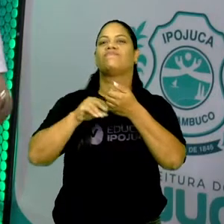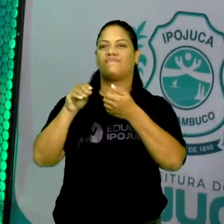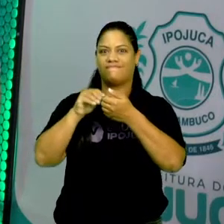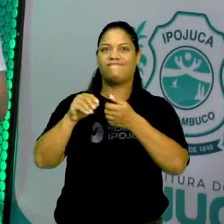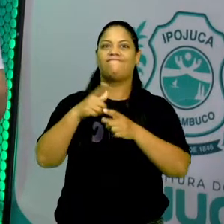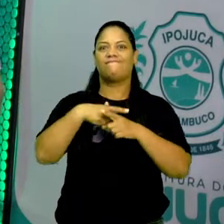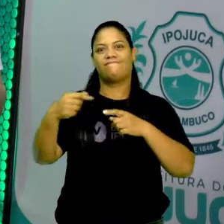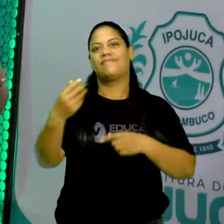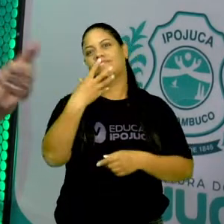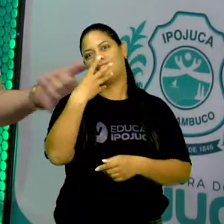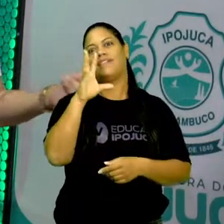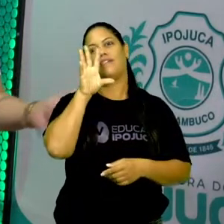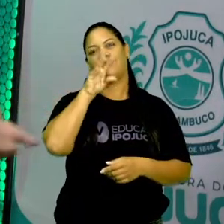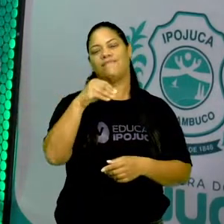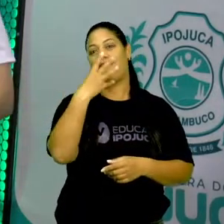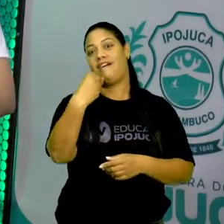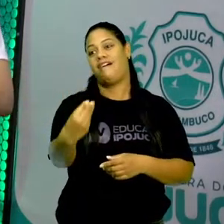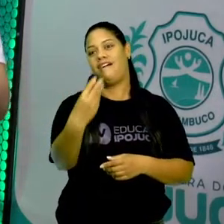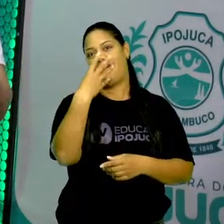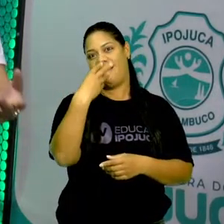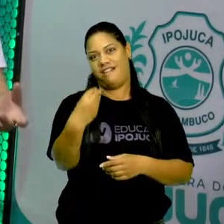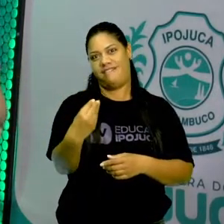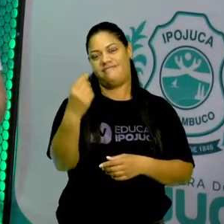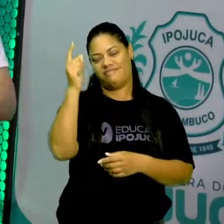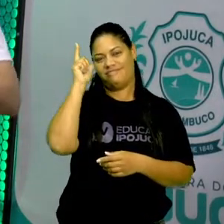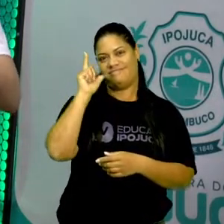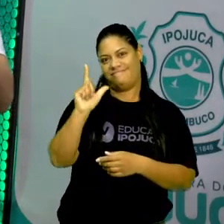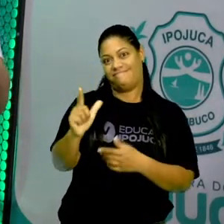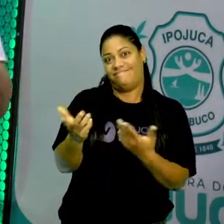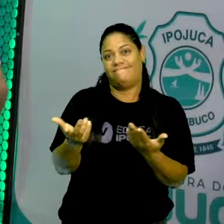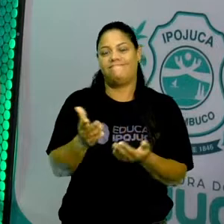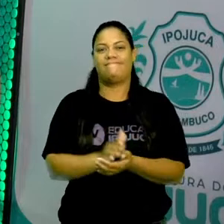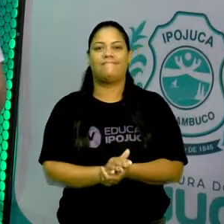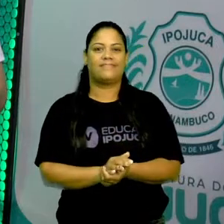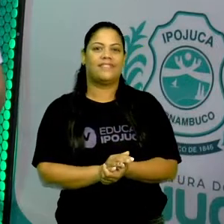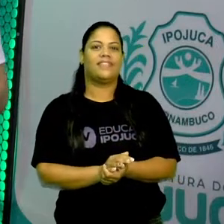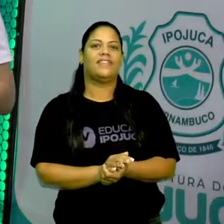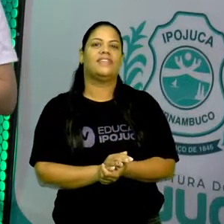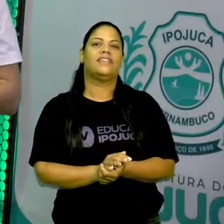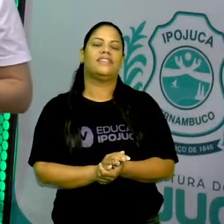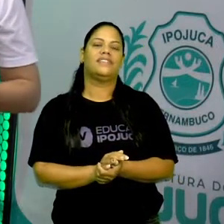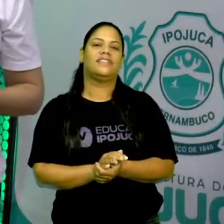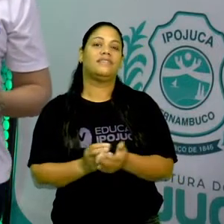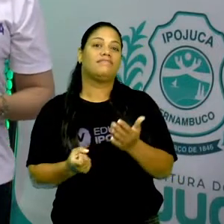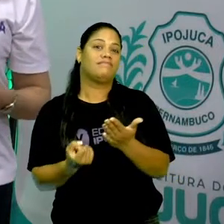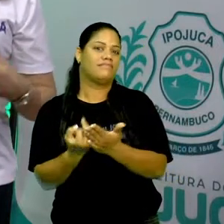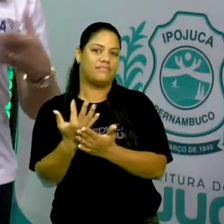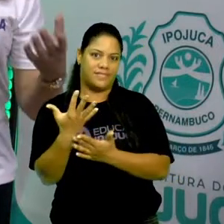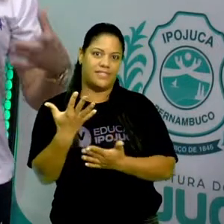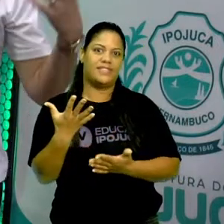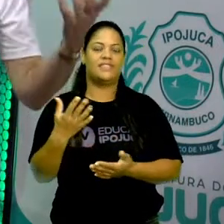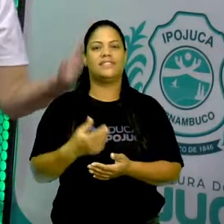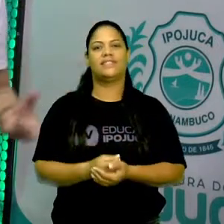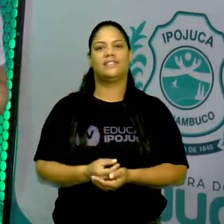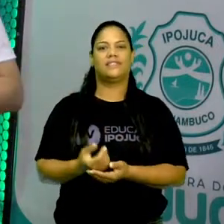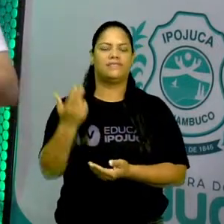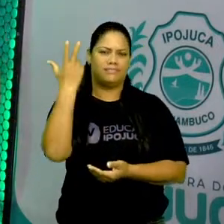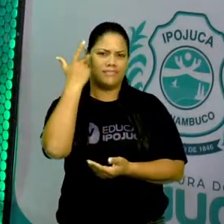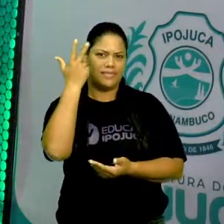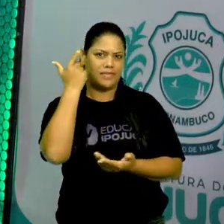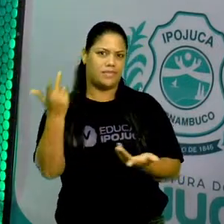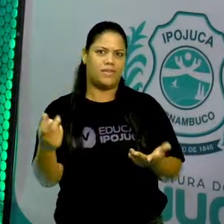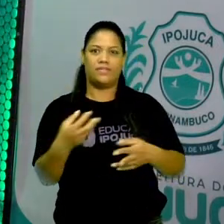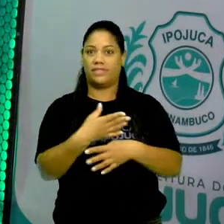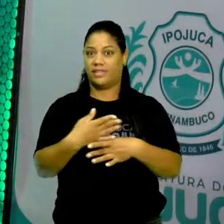fugir e que ela foi vítima de uma bala perdida. Infelizmente, uma situação que acontece, né? Como, por exemplo,